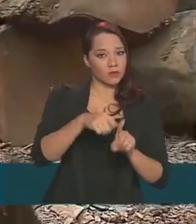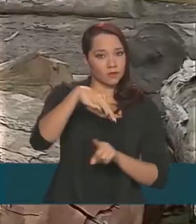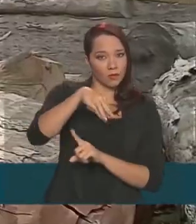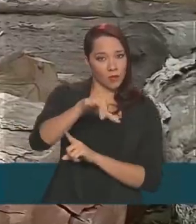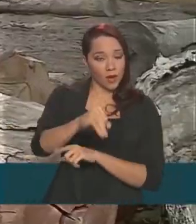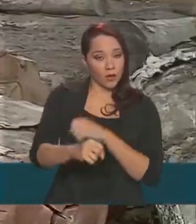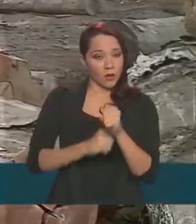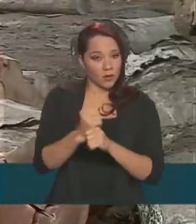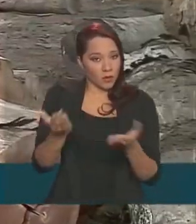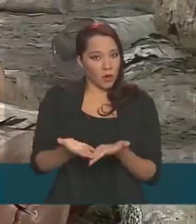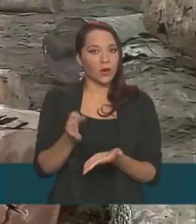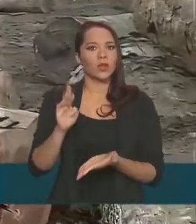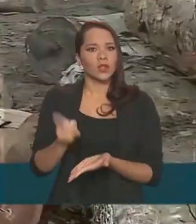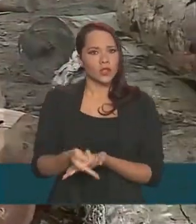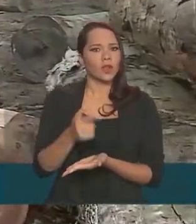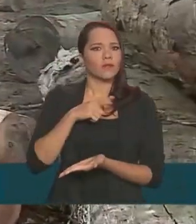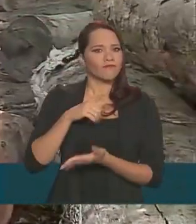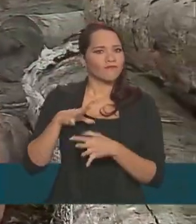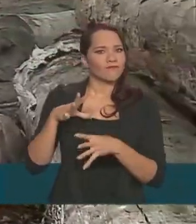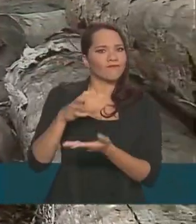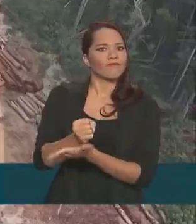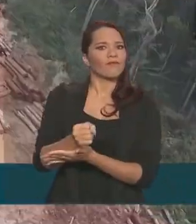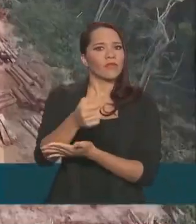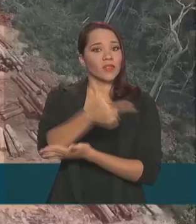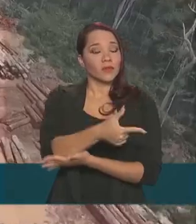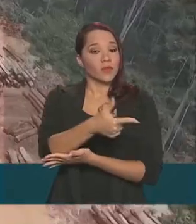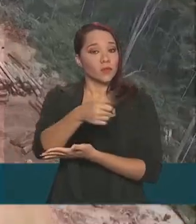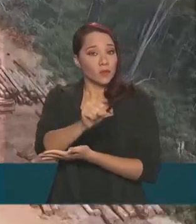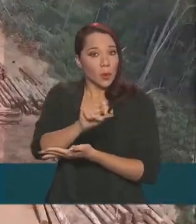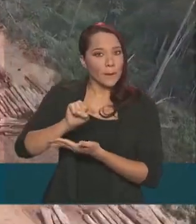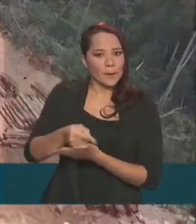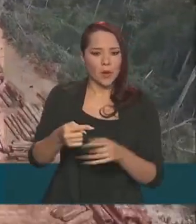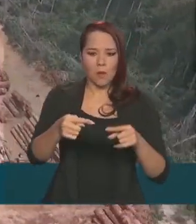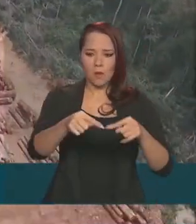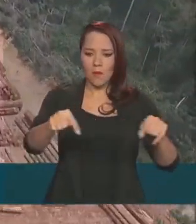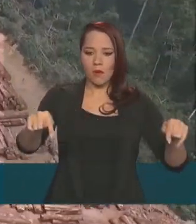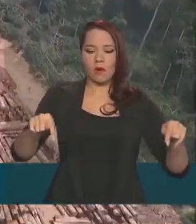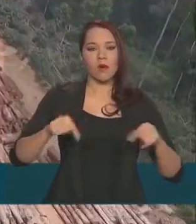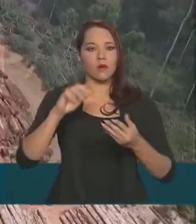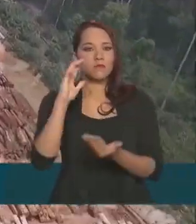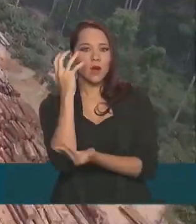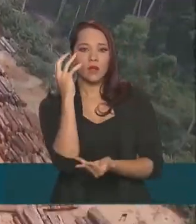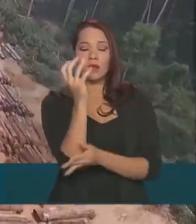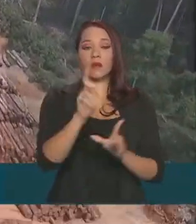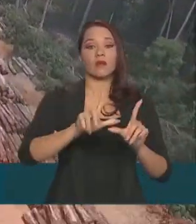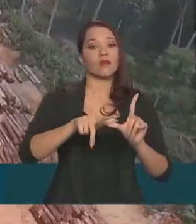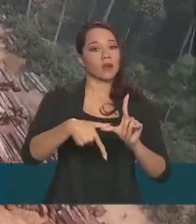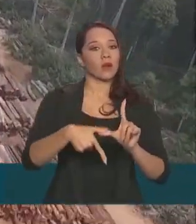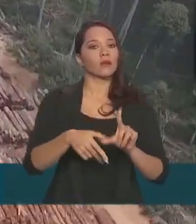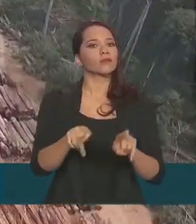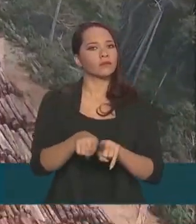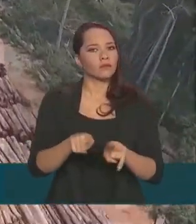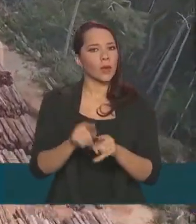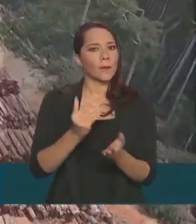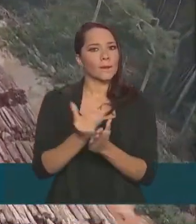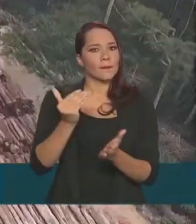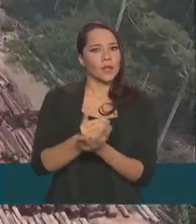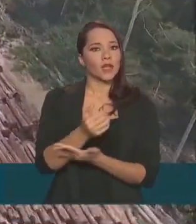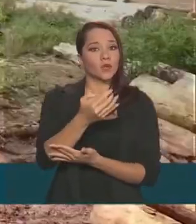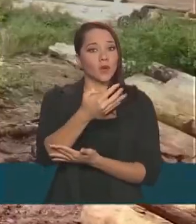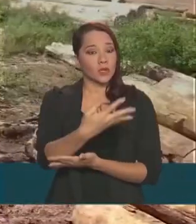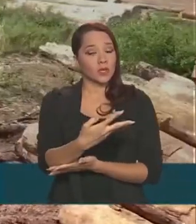deste ano, já foram apreendidos quase 28 mil metros cúbicos de madeira ilegal e aplicados mais de